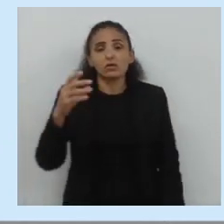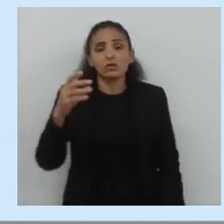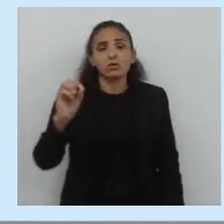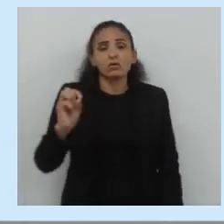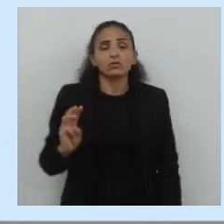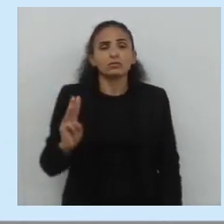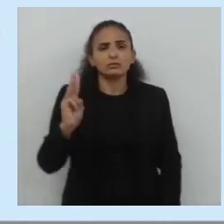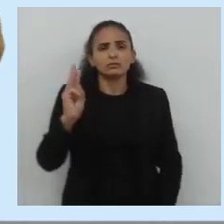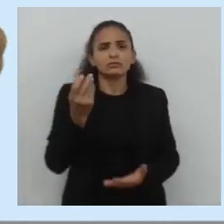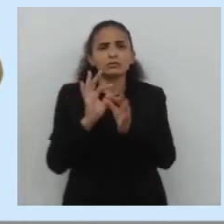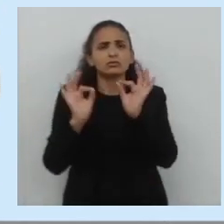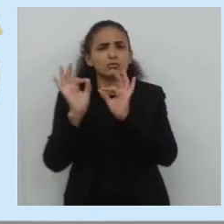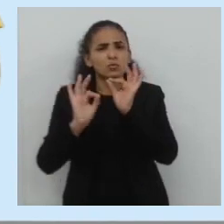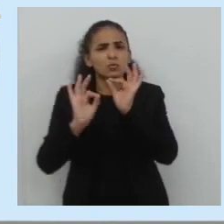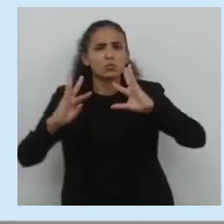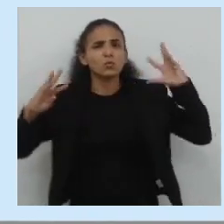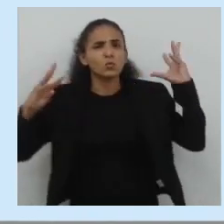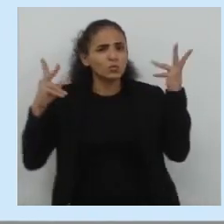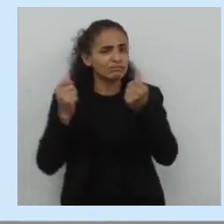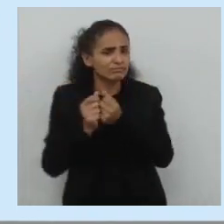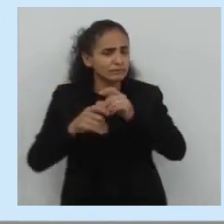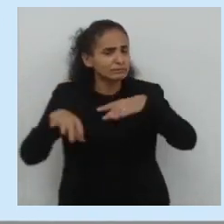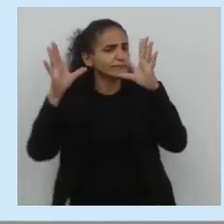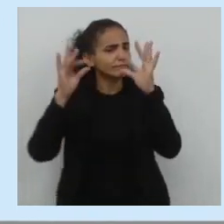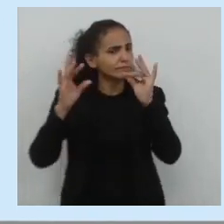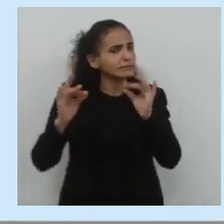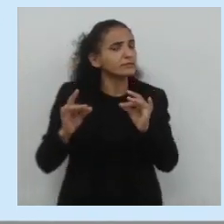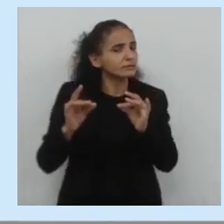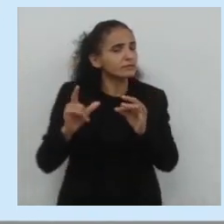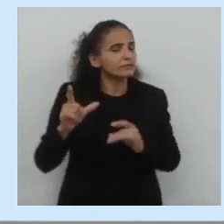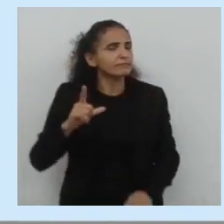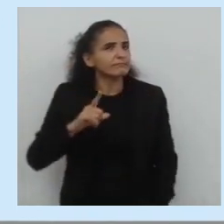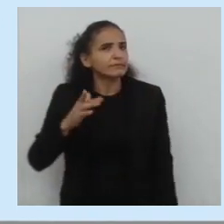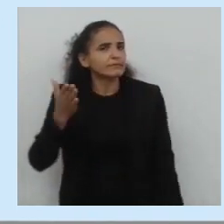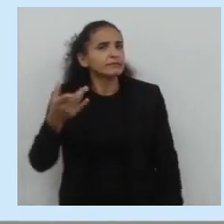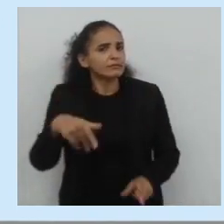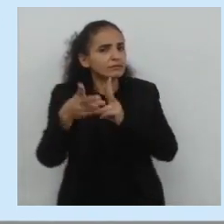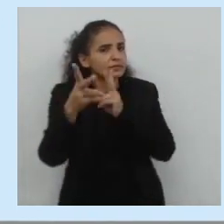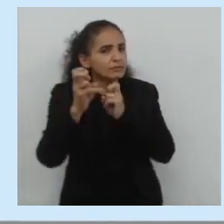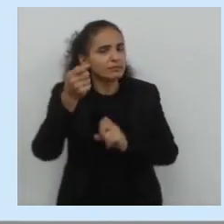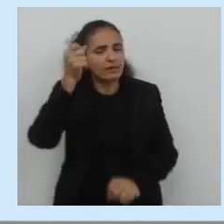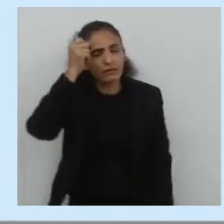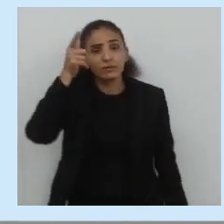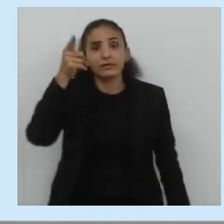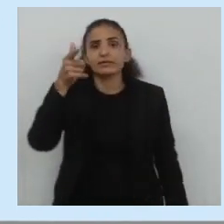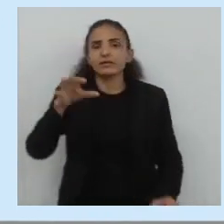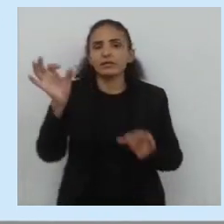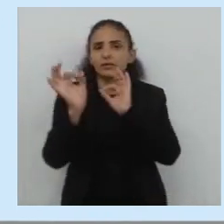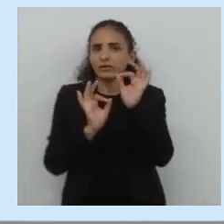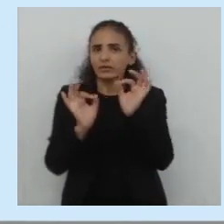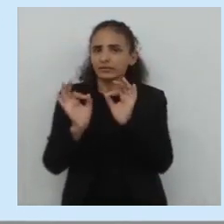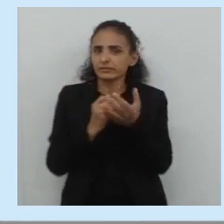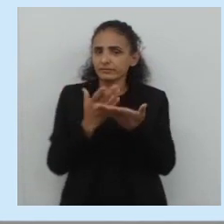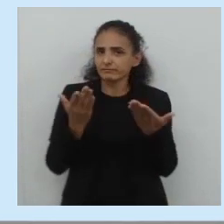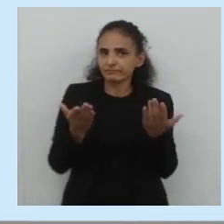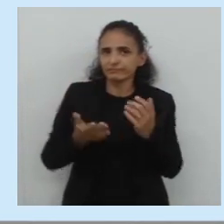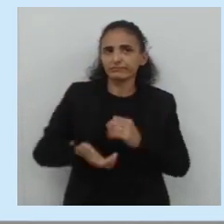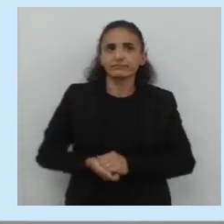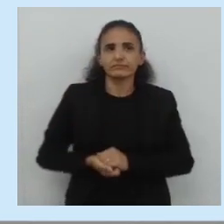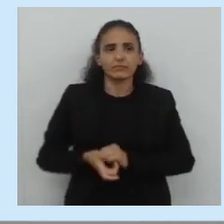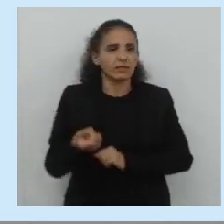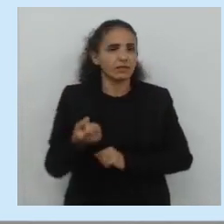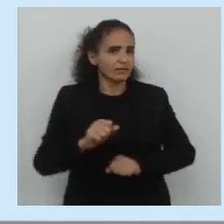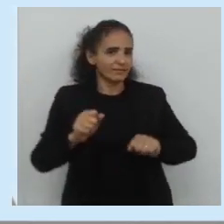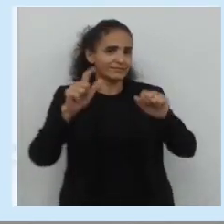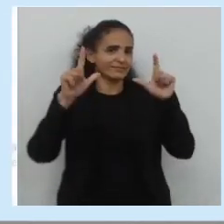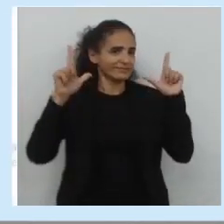aí preposições, as conjunções, etc., mas temos uma ideia formada. Vamos à ideia, vamos aqui adiante.